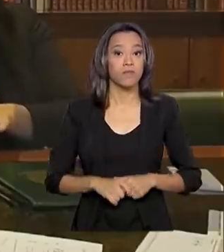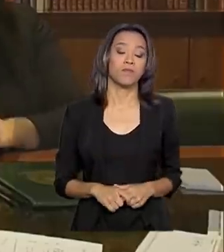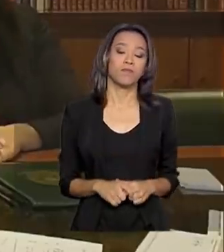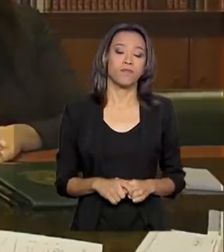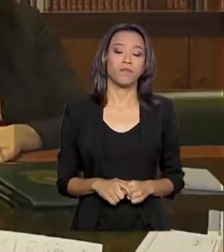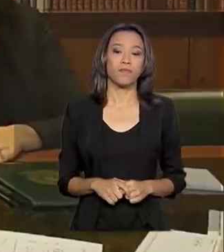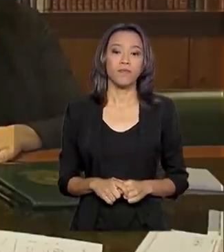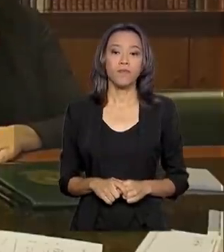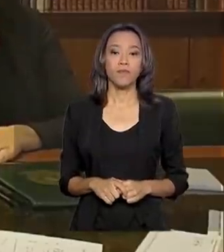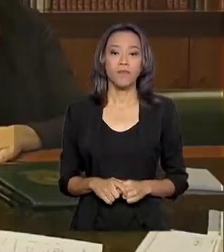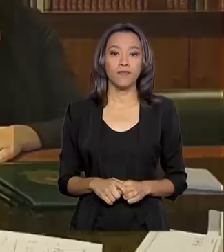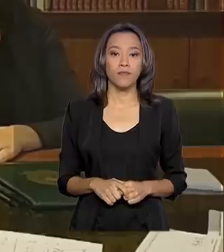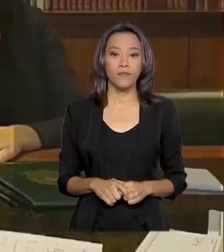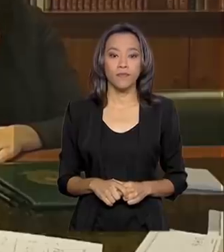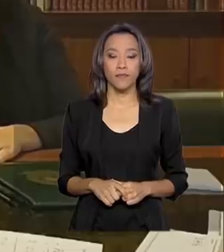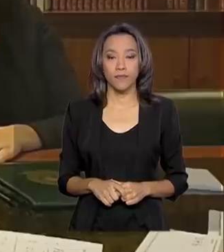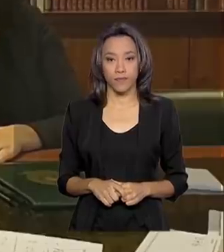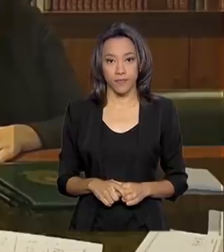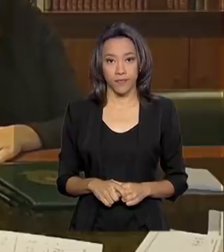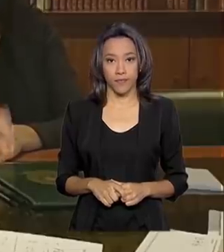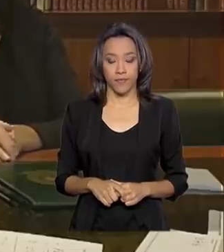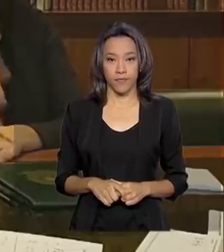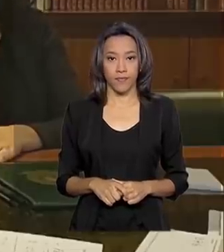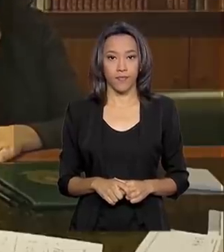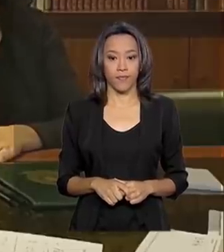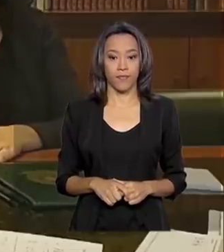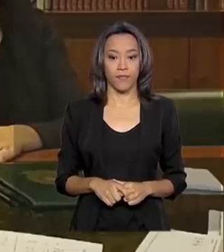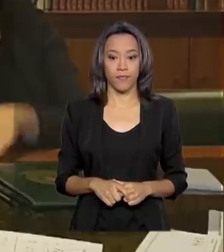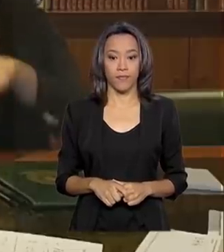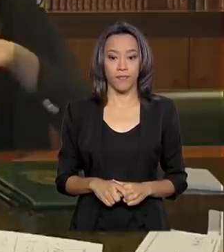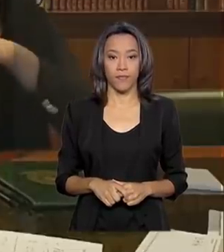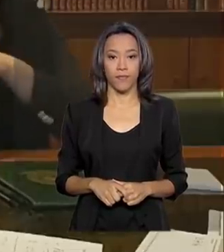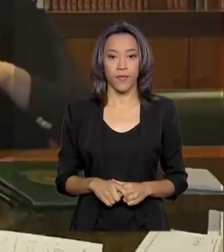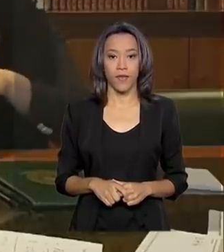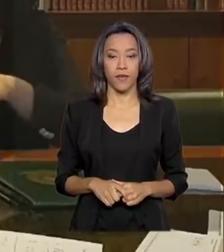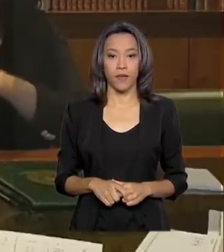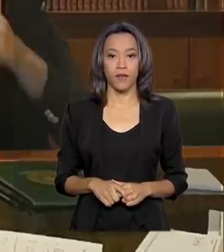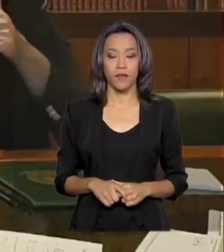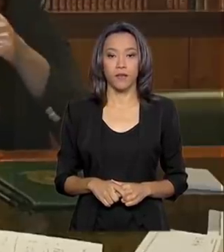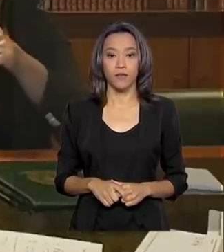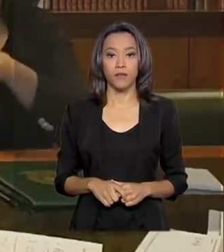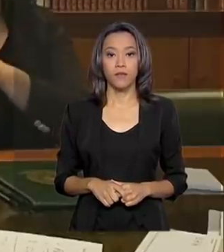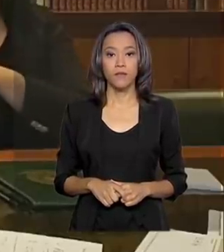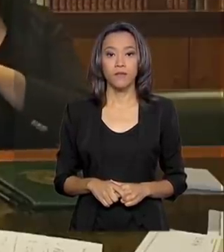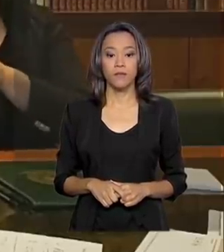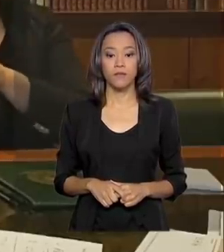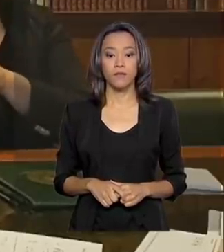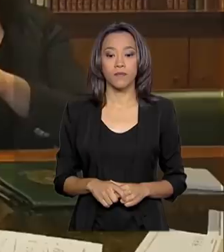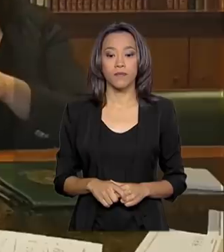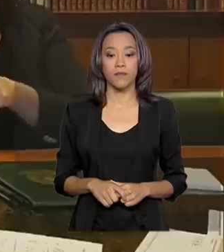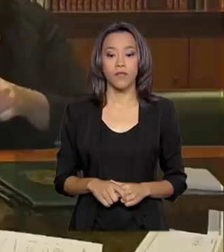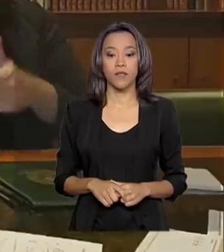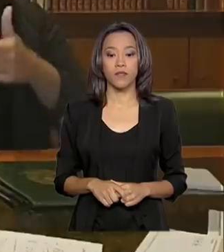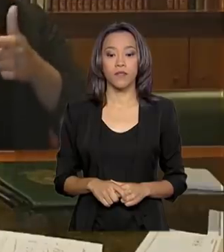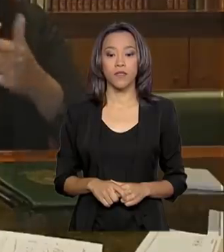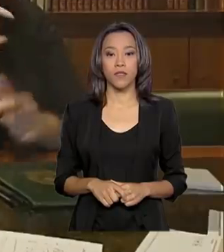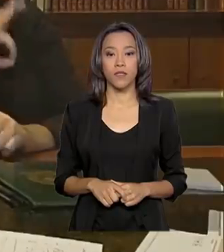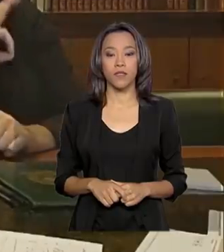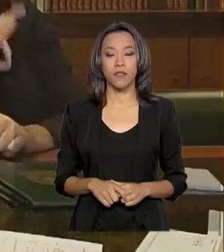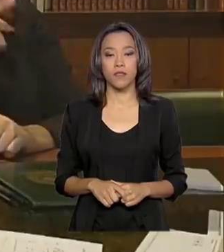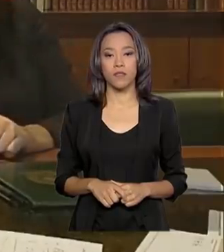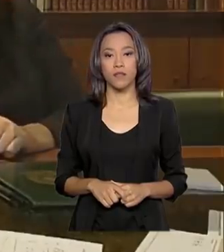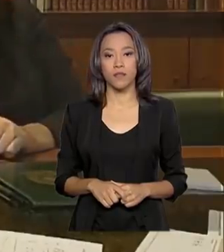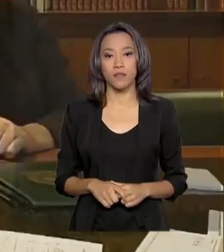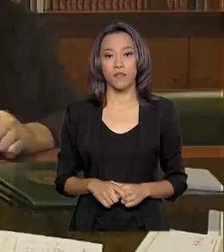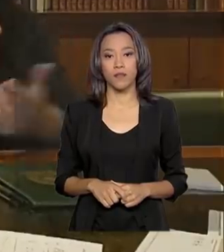A gente espera que o governador resolva esse problema da polícia militar do Ceará e